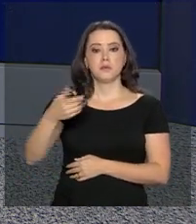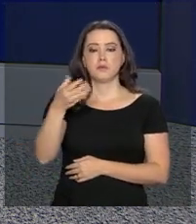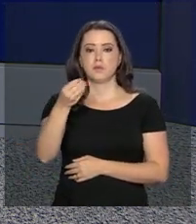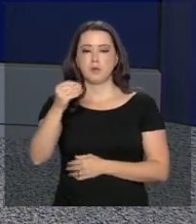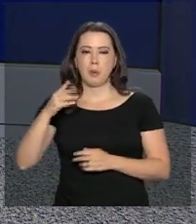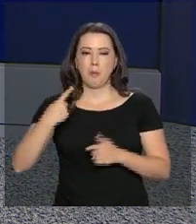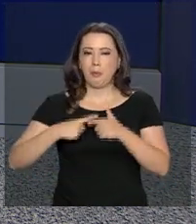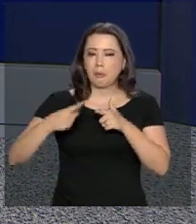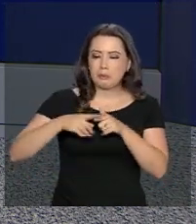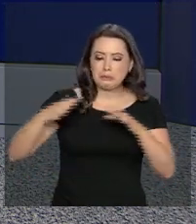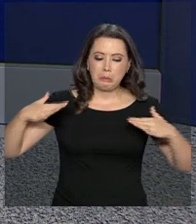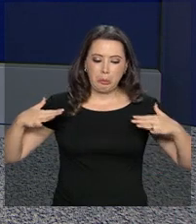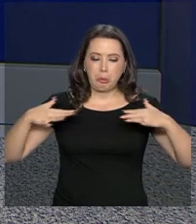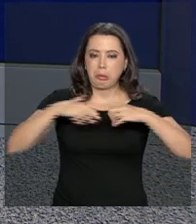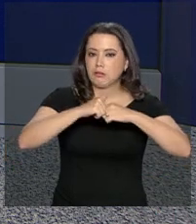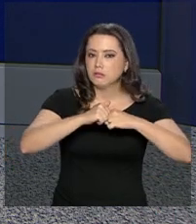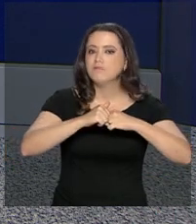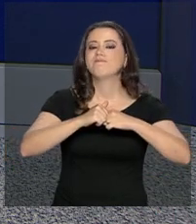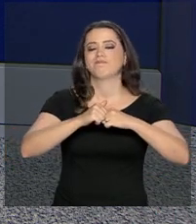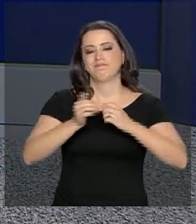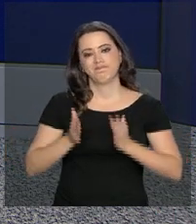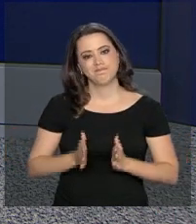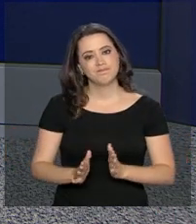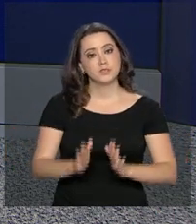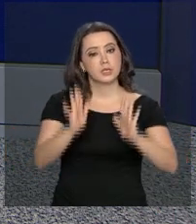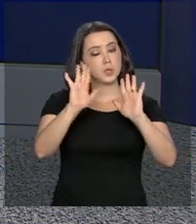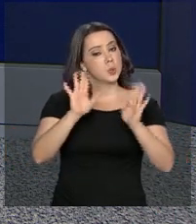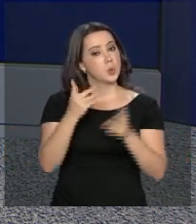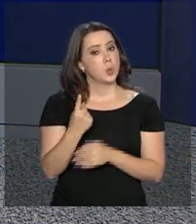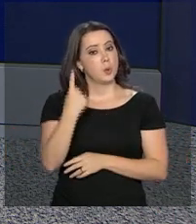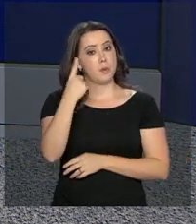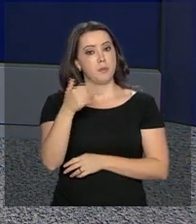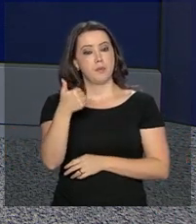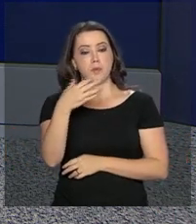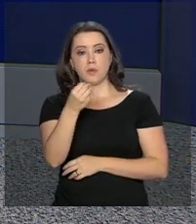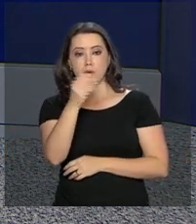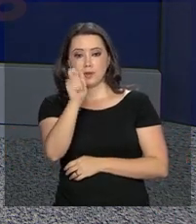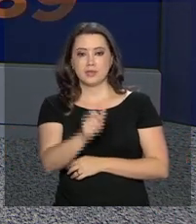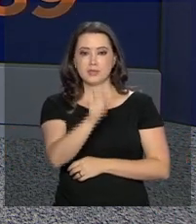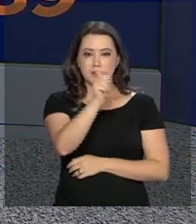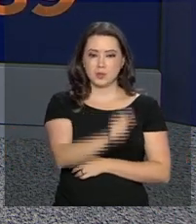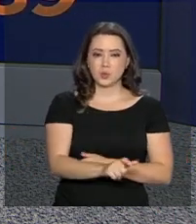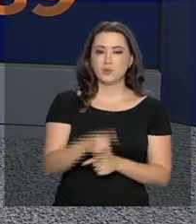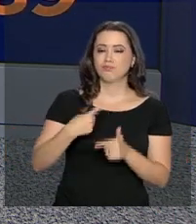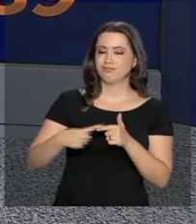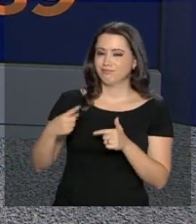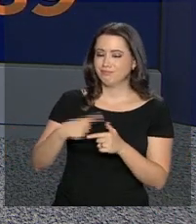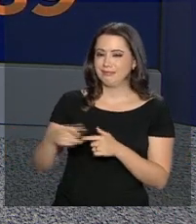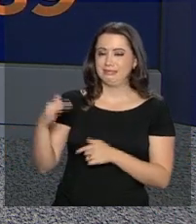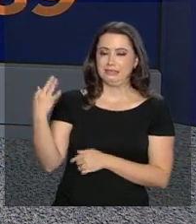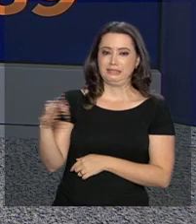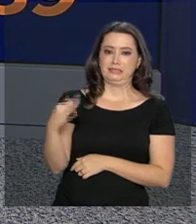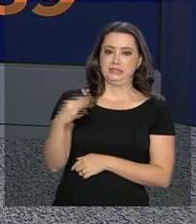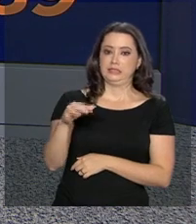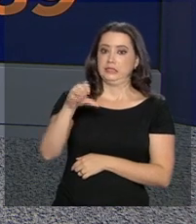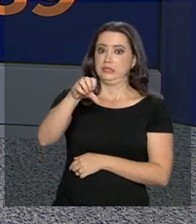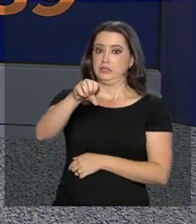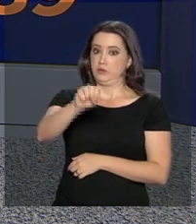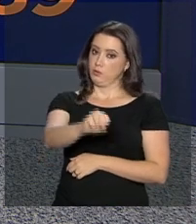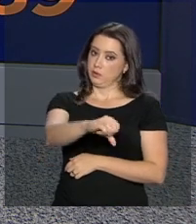acidentes nas rodovias federais. Foram cerca de 1.400 feridos e 89